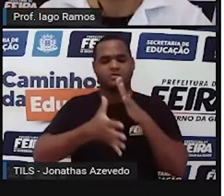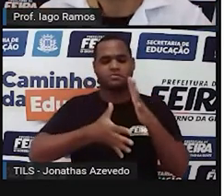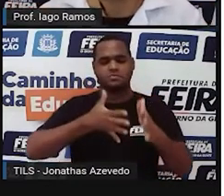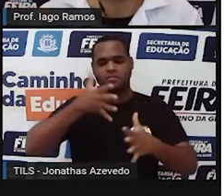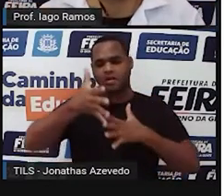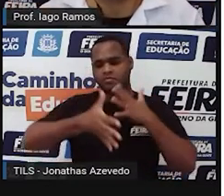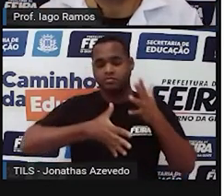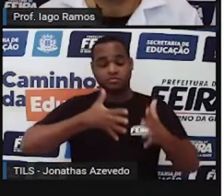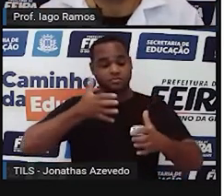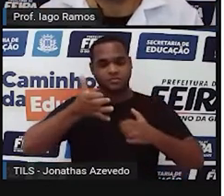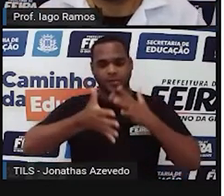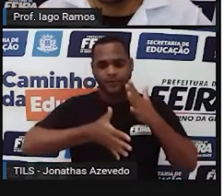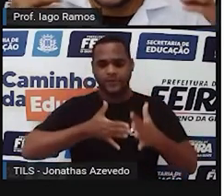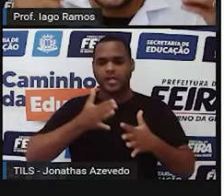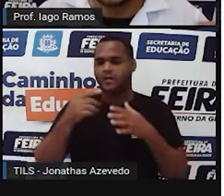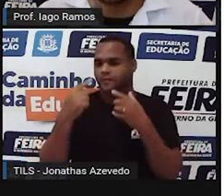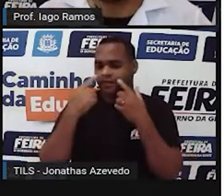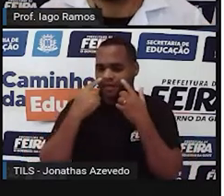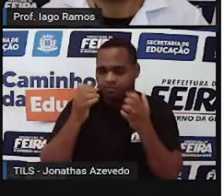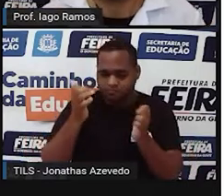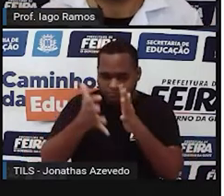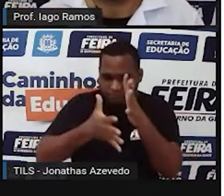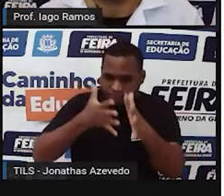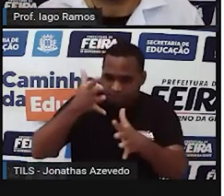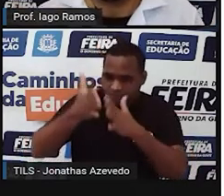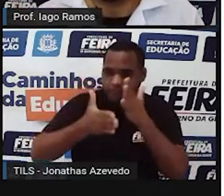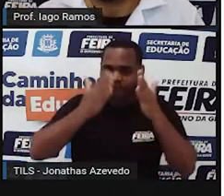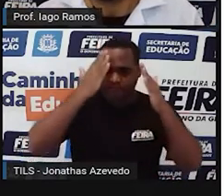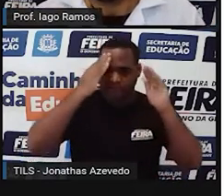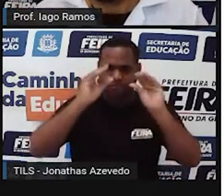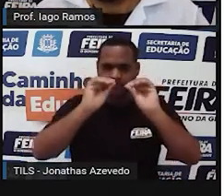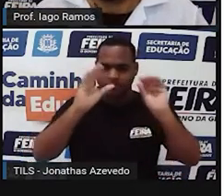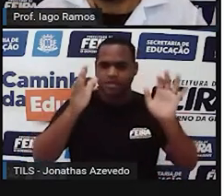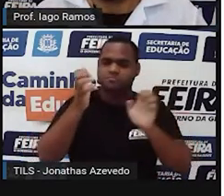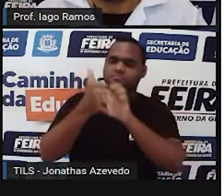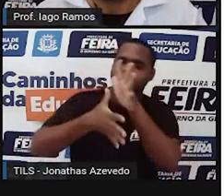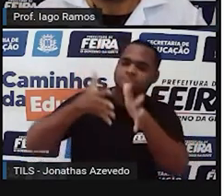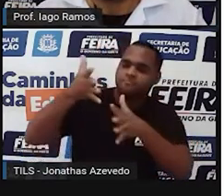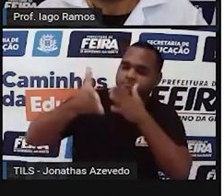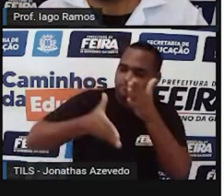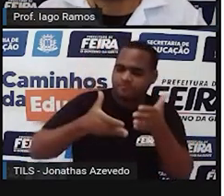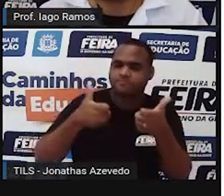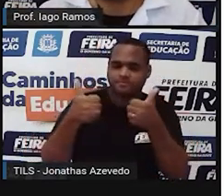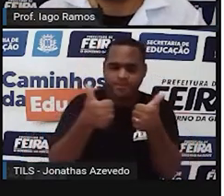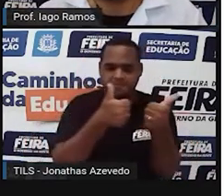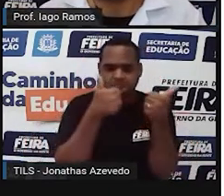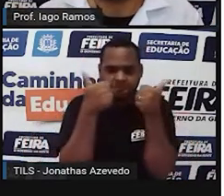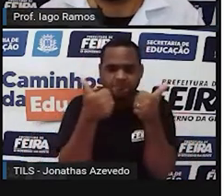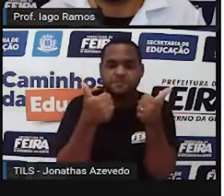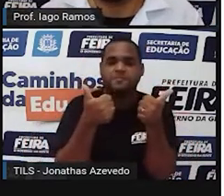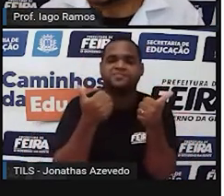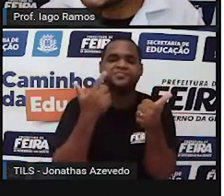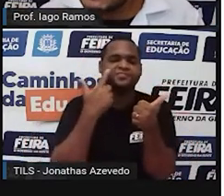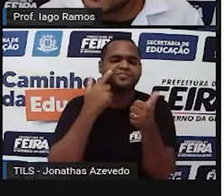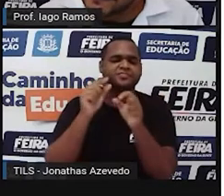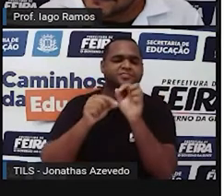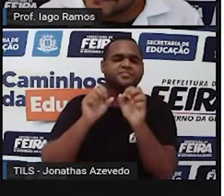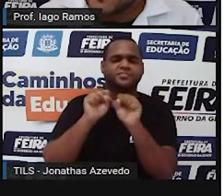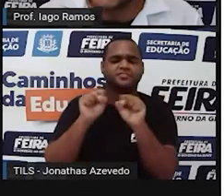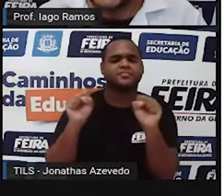escuta, né? E você consegue entender melhor, né? Vamos lá? O que é que são sistemas de medidas?